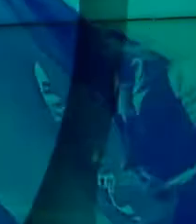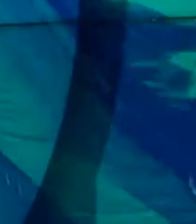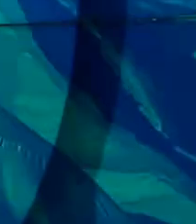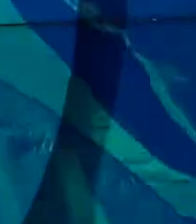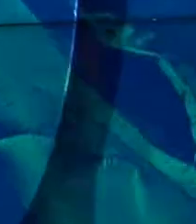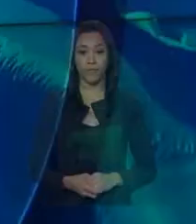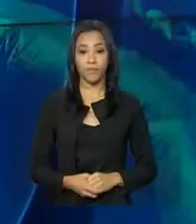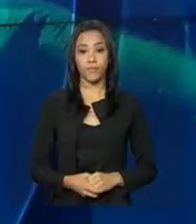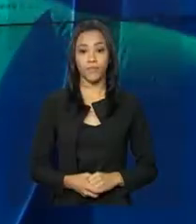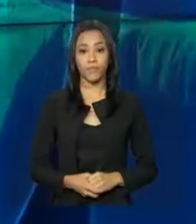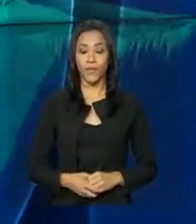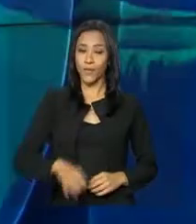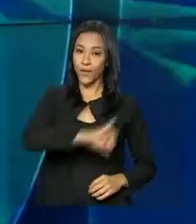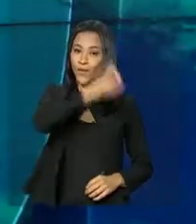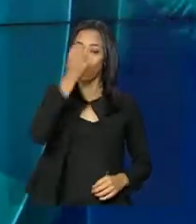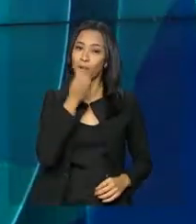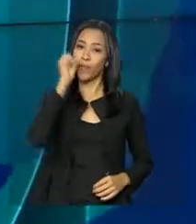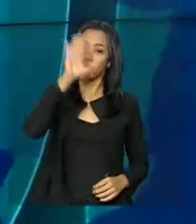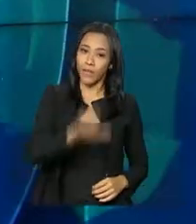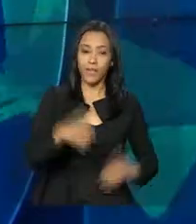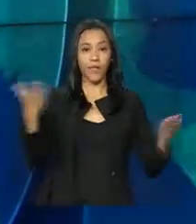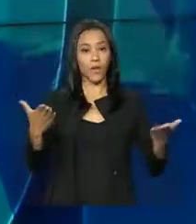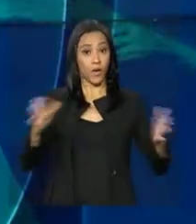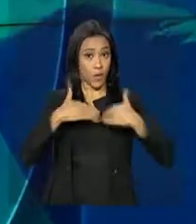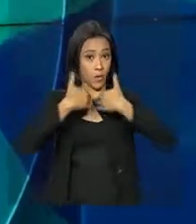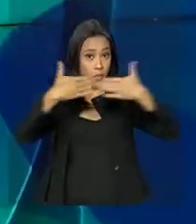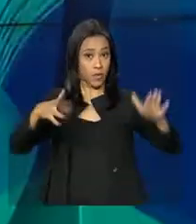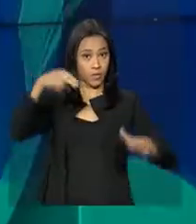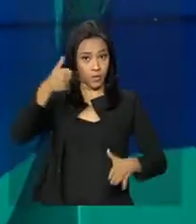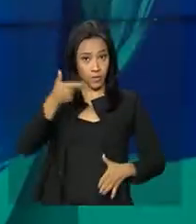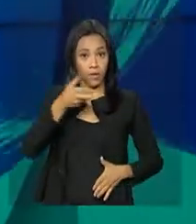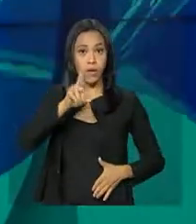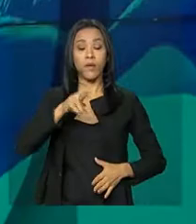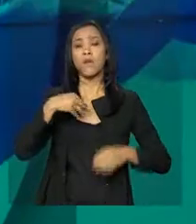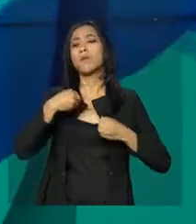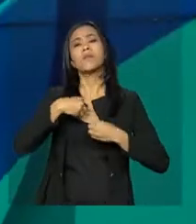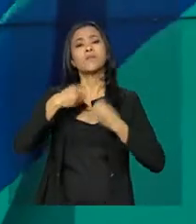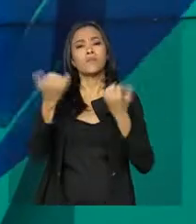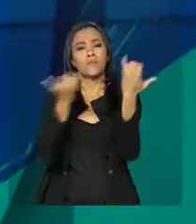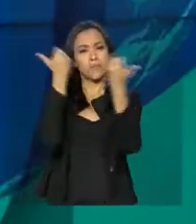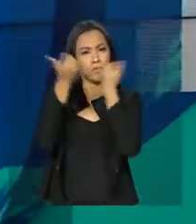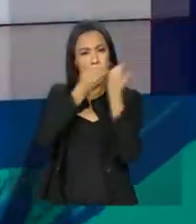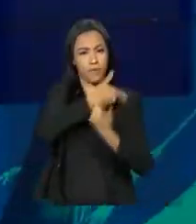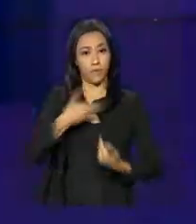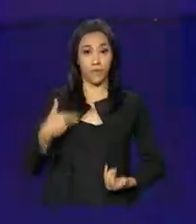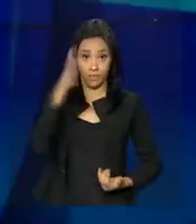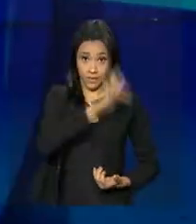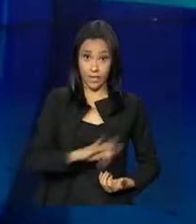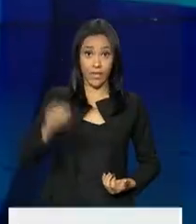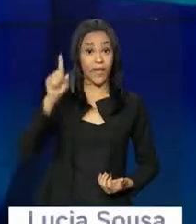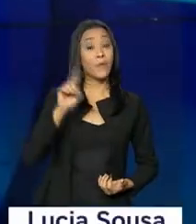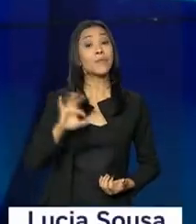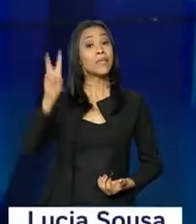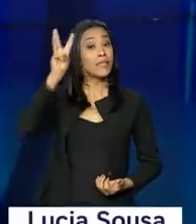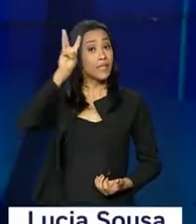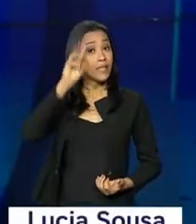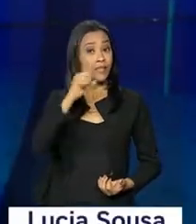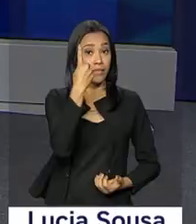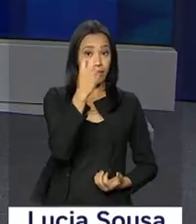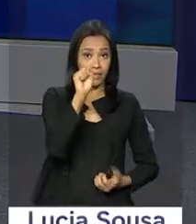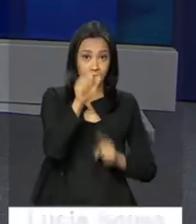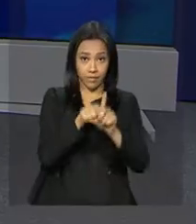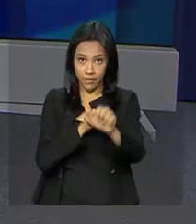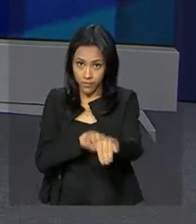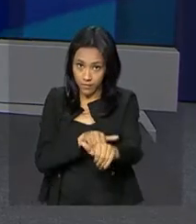Olá, boa tarde pra você. Começa agora o repórter NBR com as notícias do governo federal desta terça-feira, 18 de setembro.